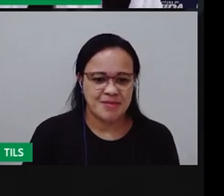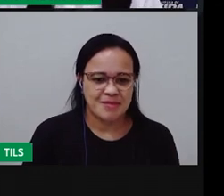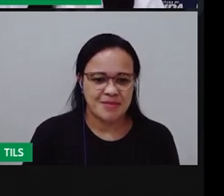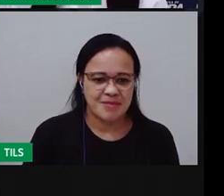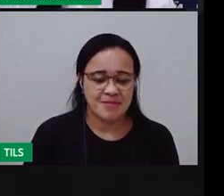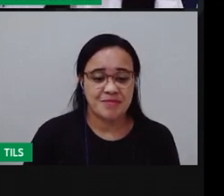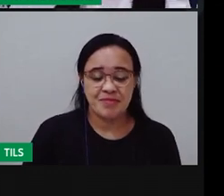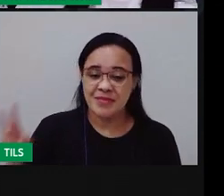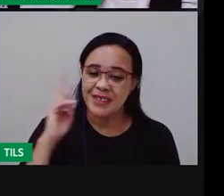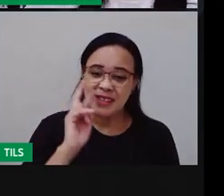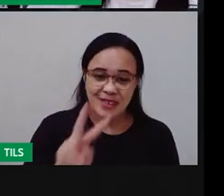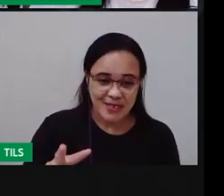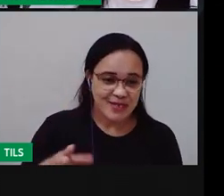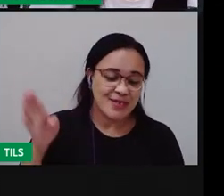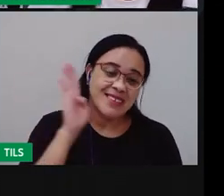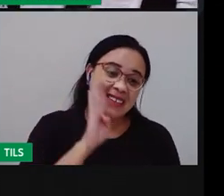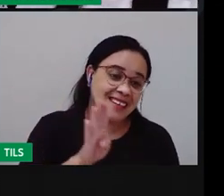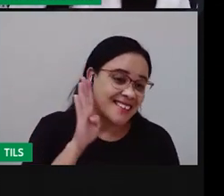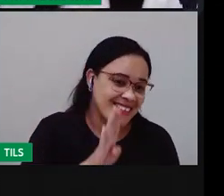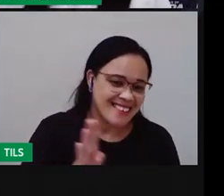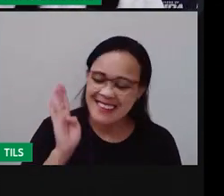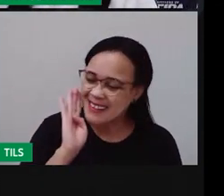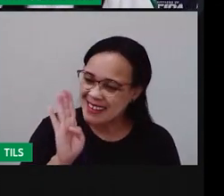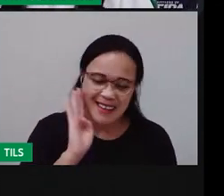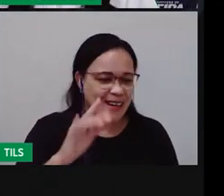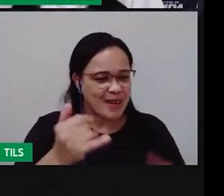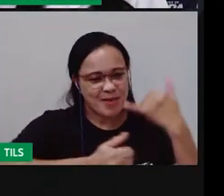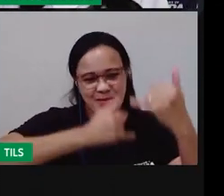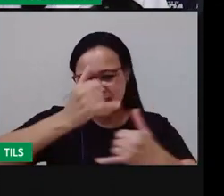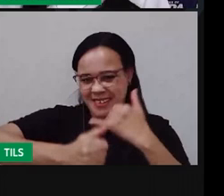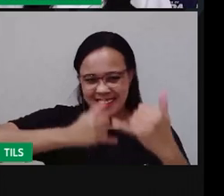Viu como é divertido Viu Brincar de amarelinha